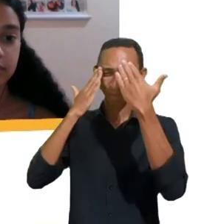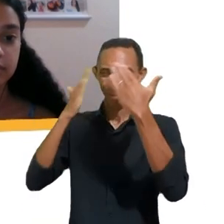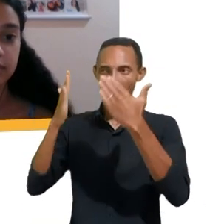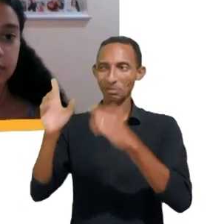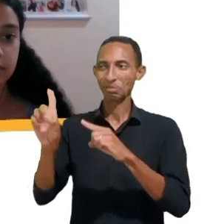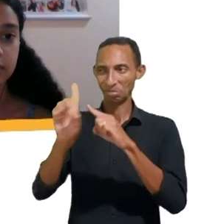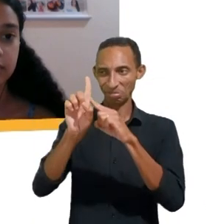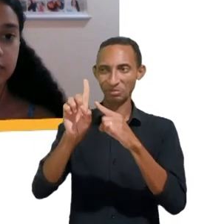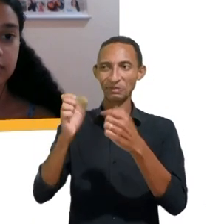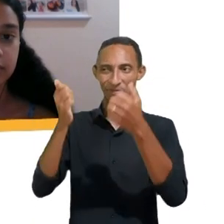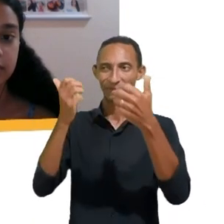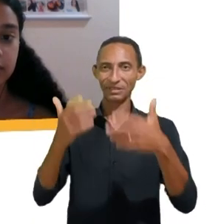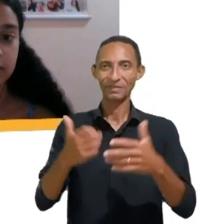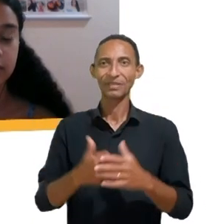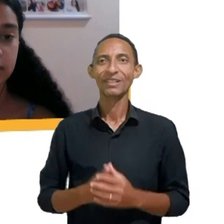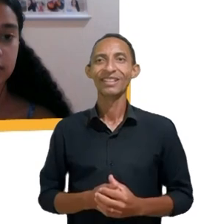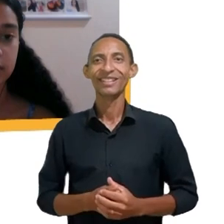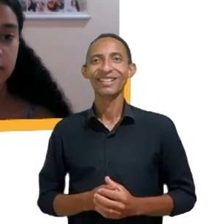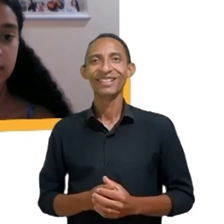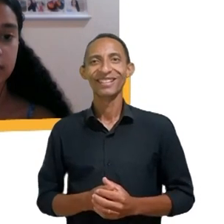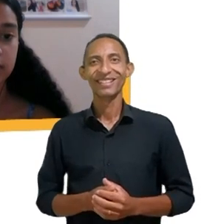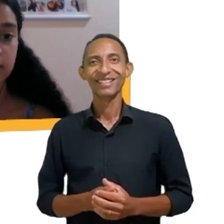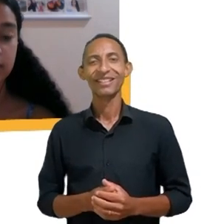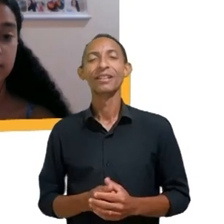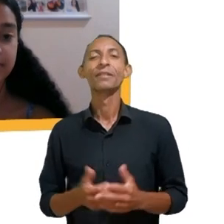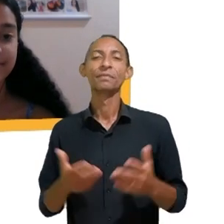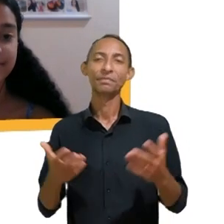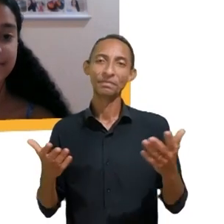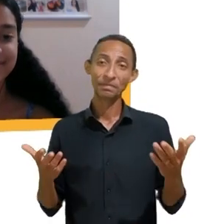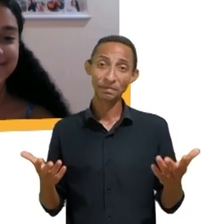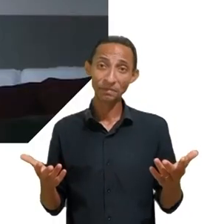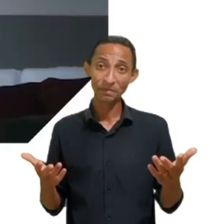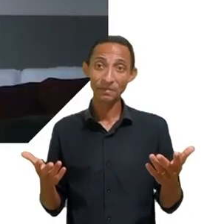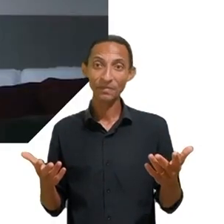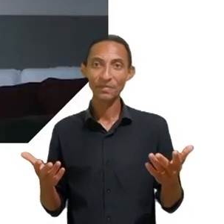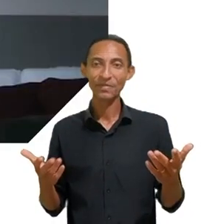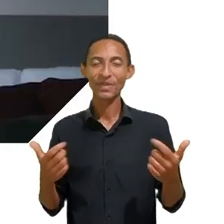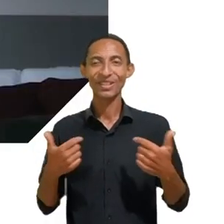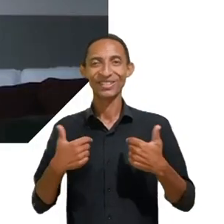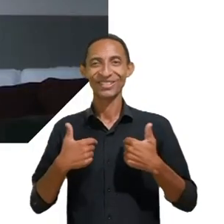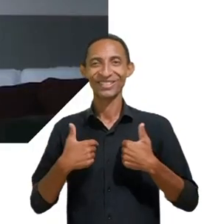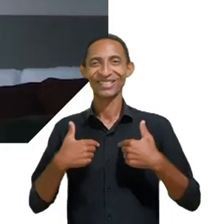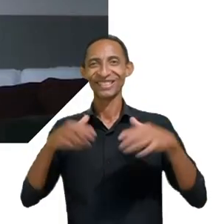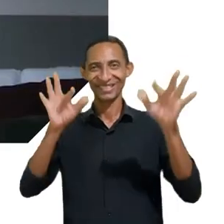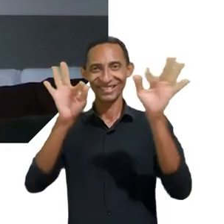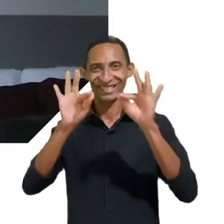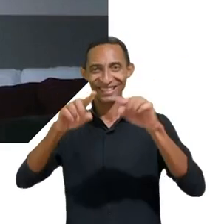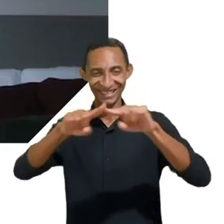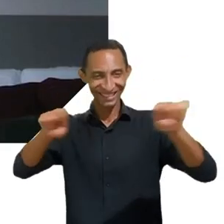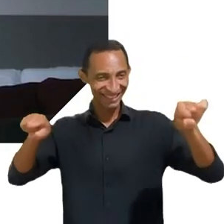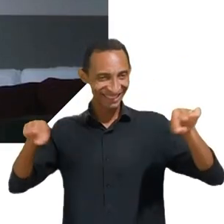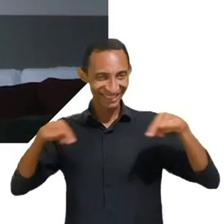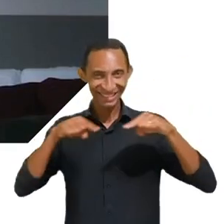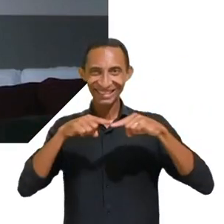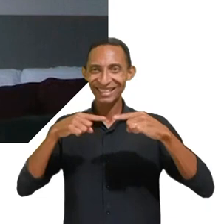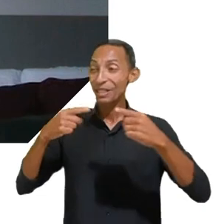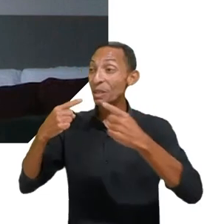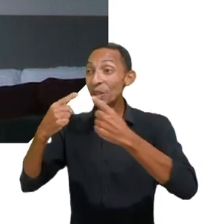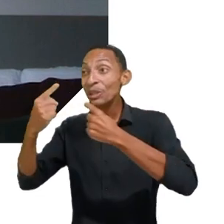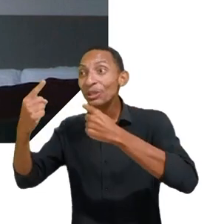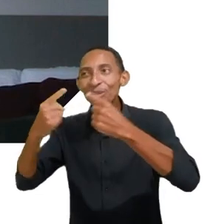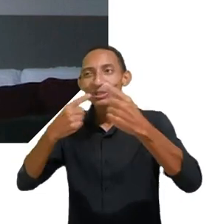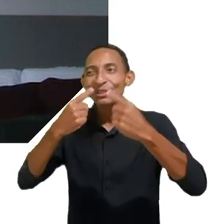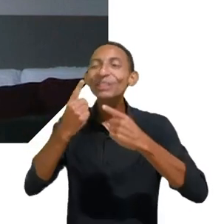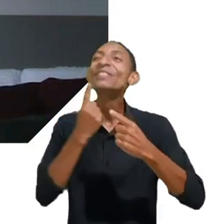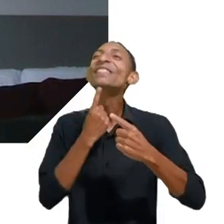bom muito feliz triste pelo fim da mesa porque certamente dá vontade de gente ficar conversando mais mas